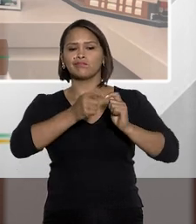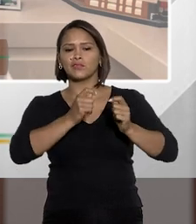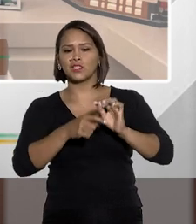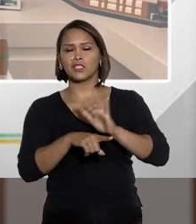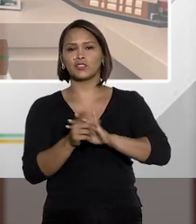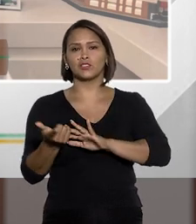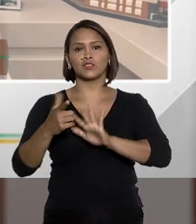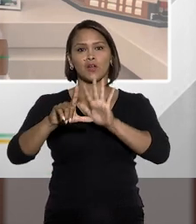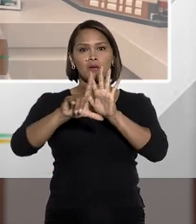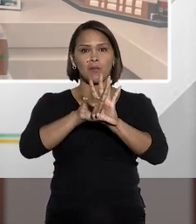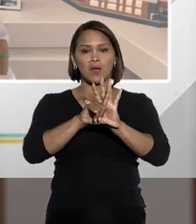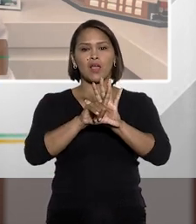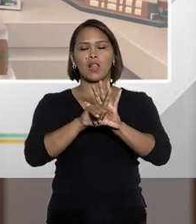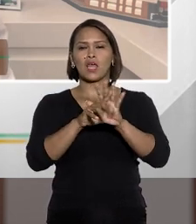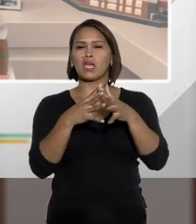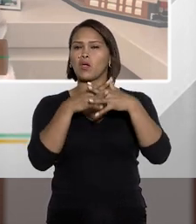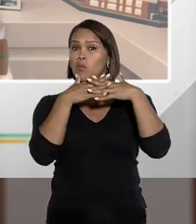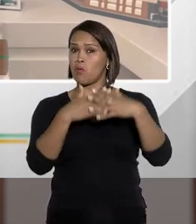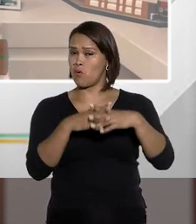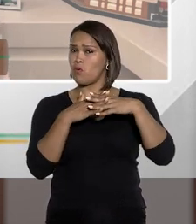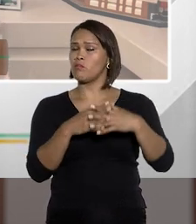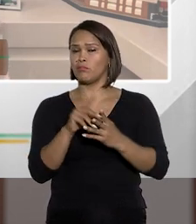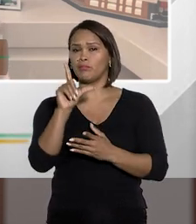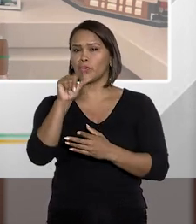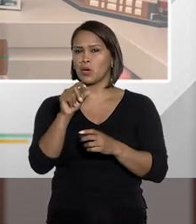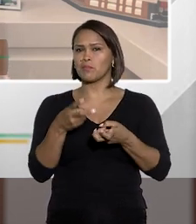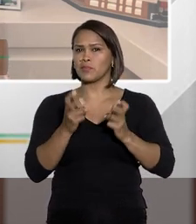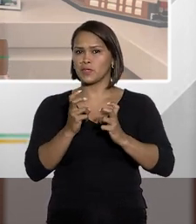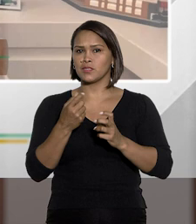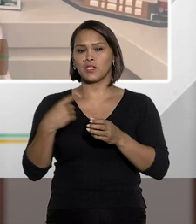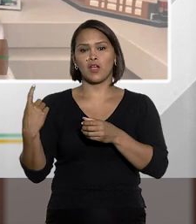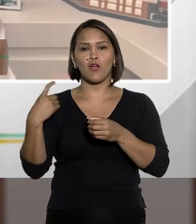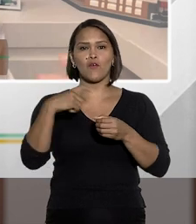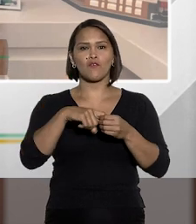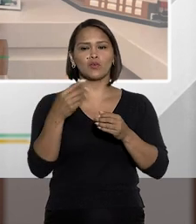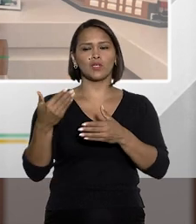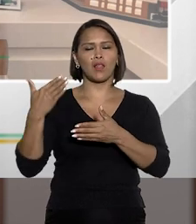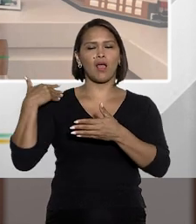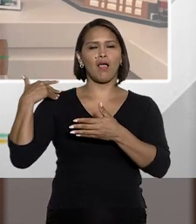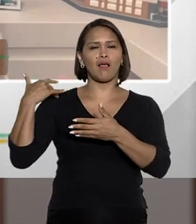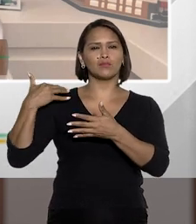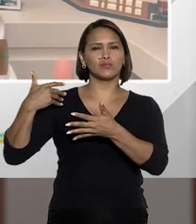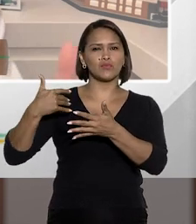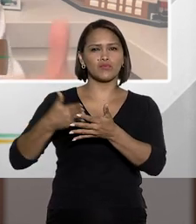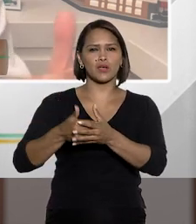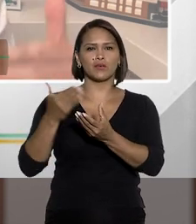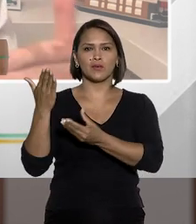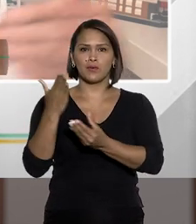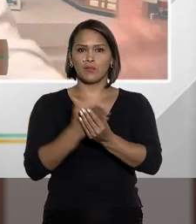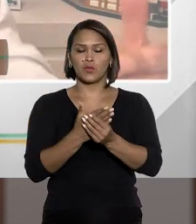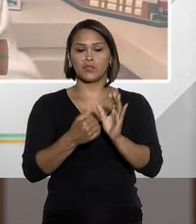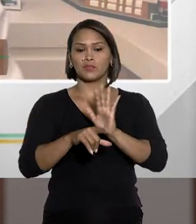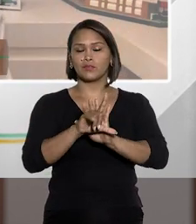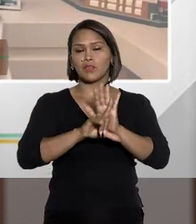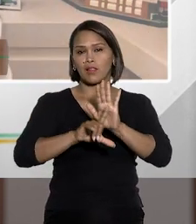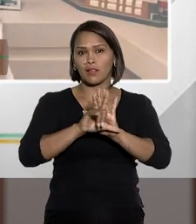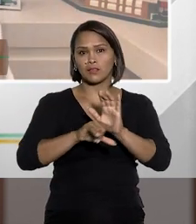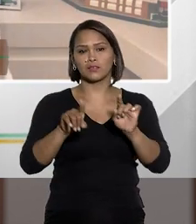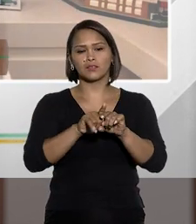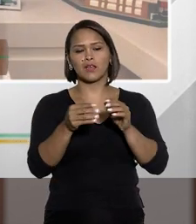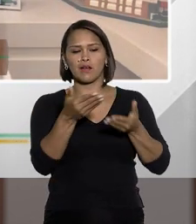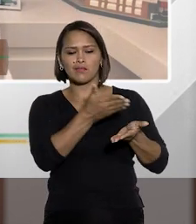de se tratar de uma lei complicada. Veja bem, se a gente voltar no tempo e lembrar, inclusive o processo